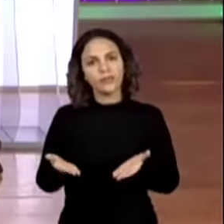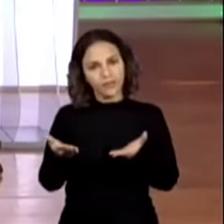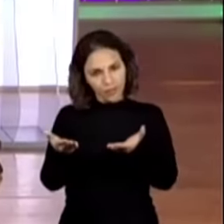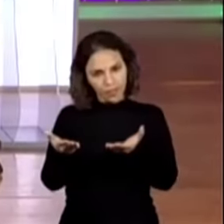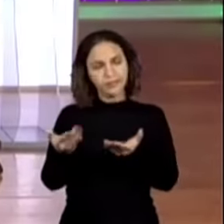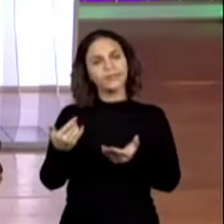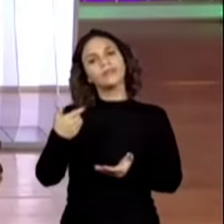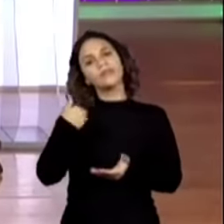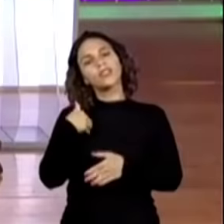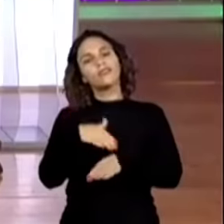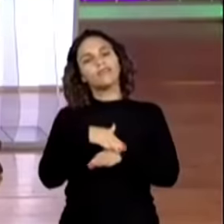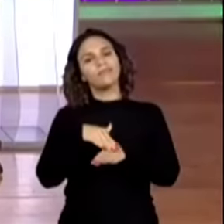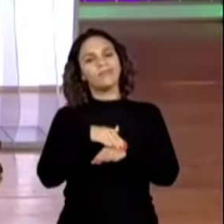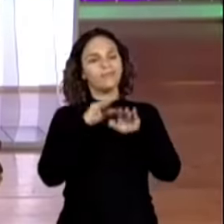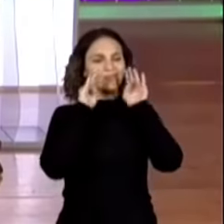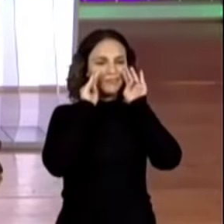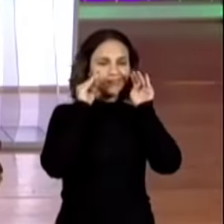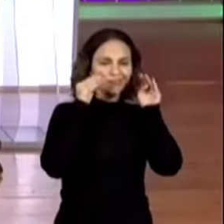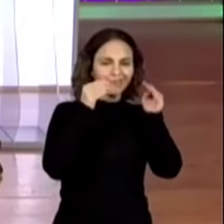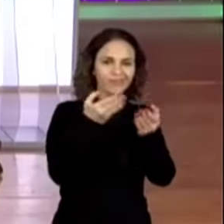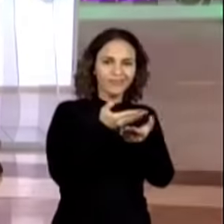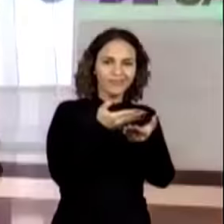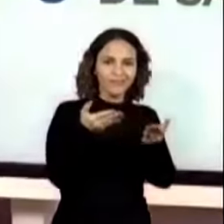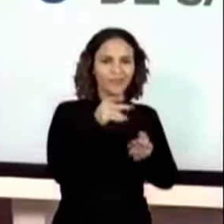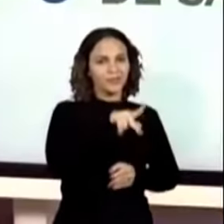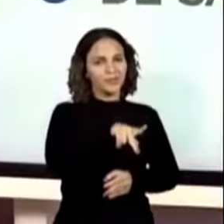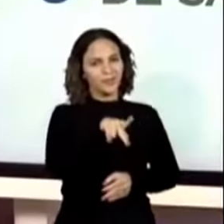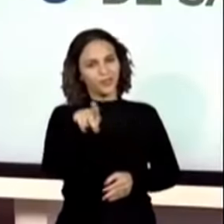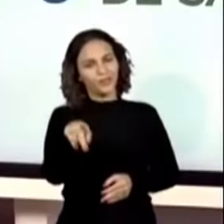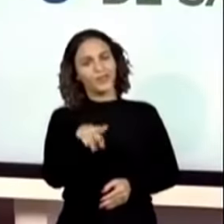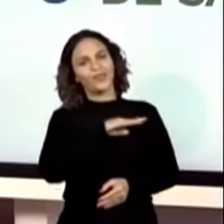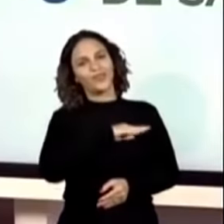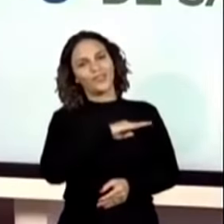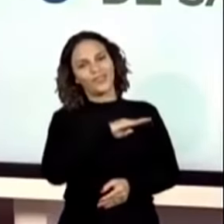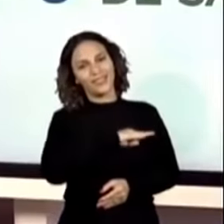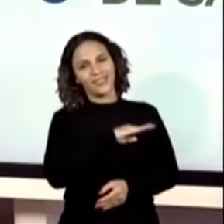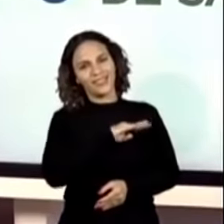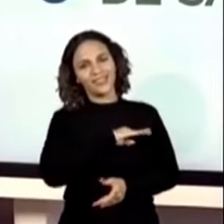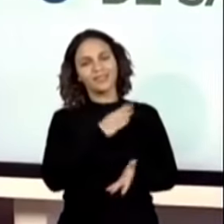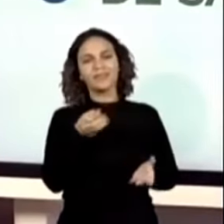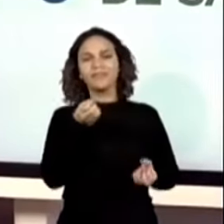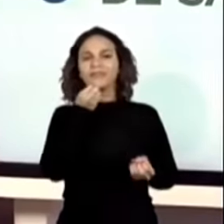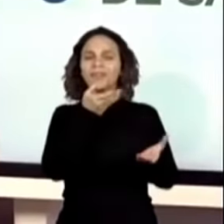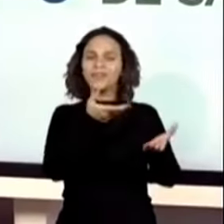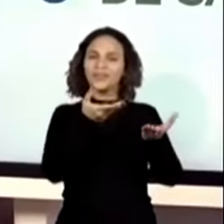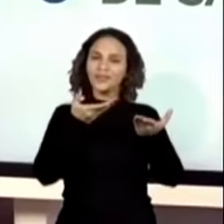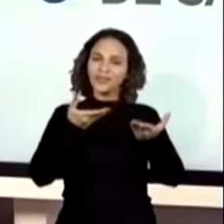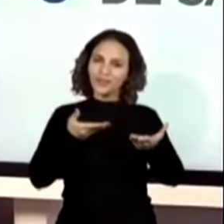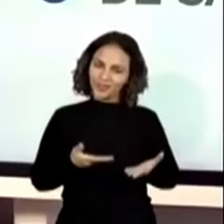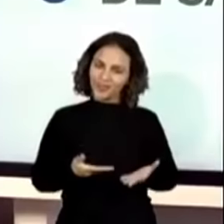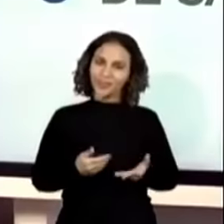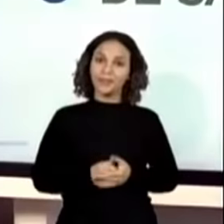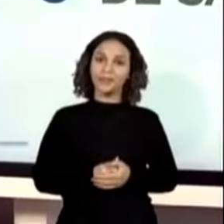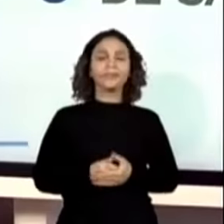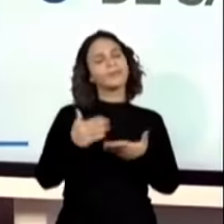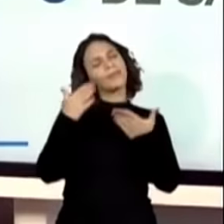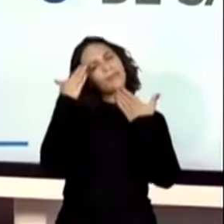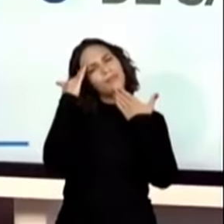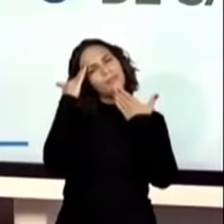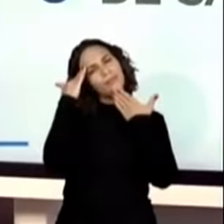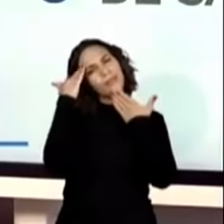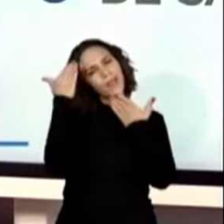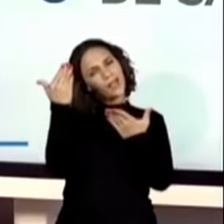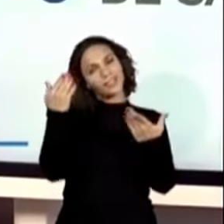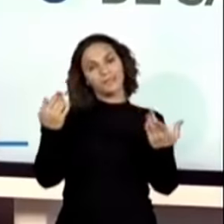vocês se organizam, obviamente, eu vou para os nossos colegas. Sejam todos muito bem-vindos e muito obrigada